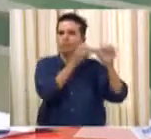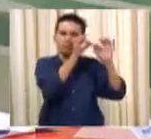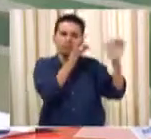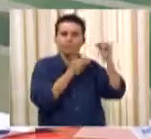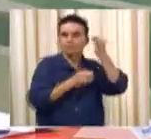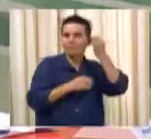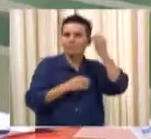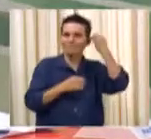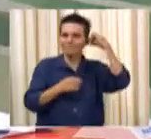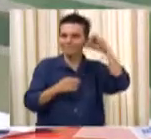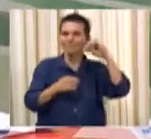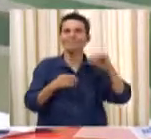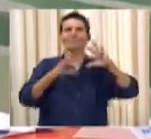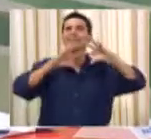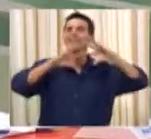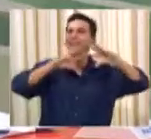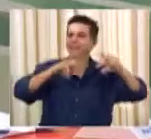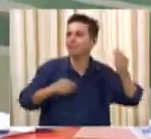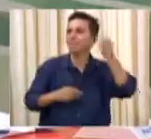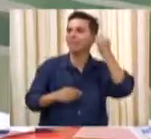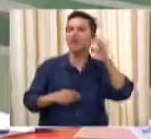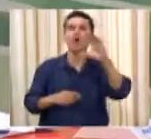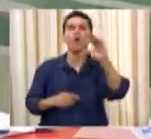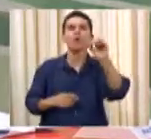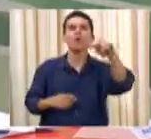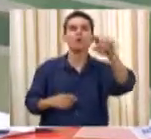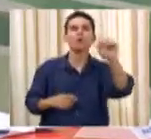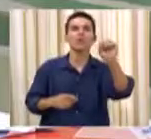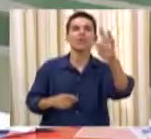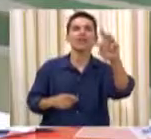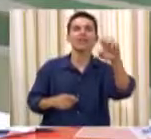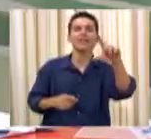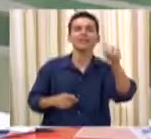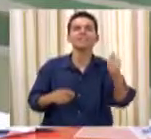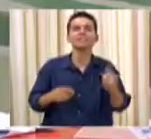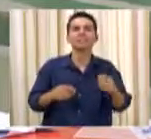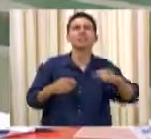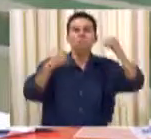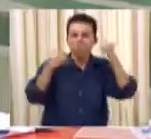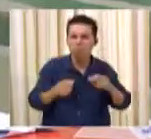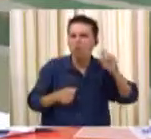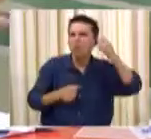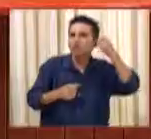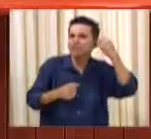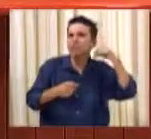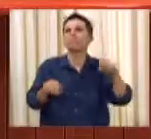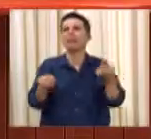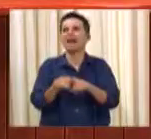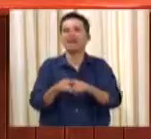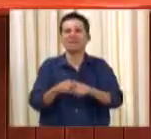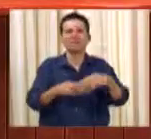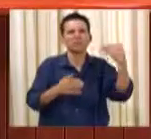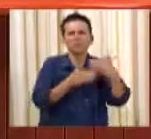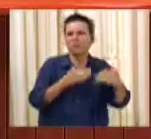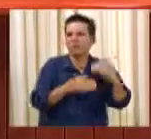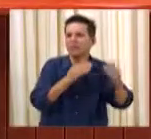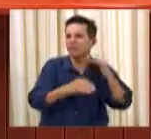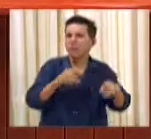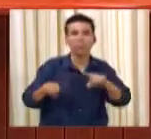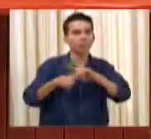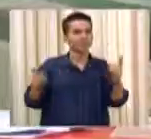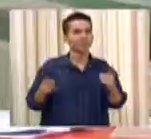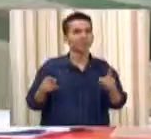como, pode piorar ou não. No próximo bloco, a gente fala sobre isso para pensar na saúde auditiva.